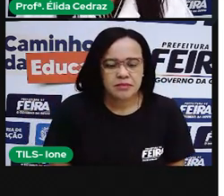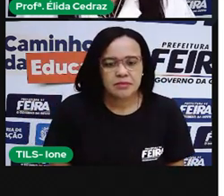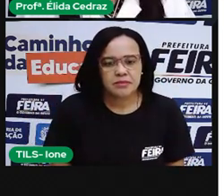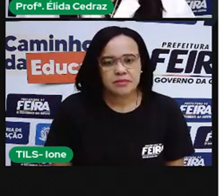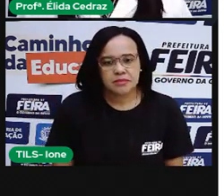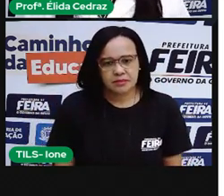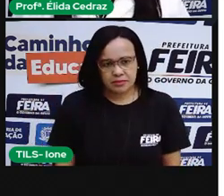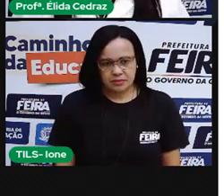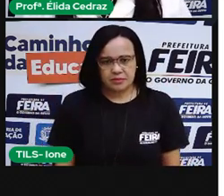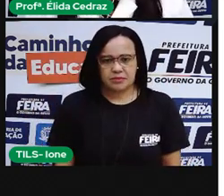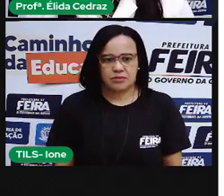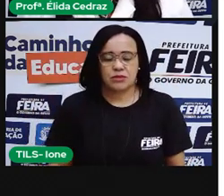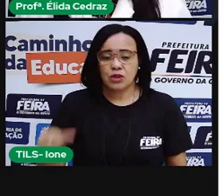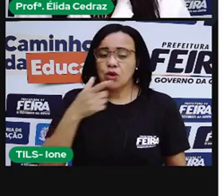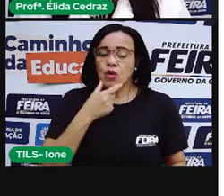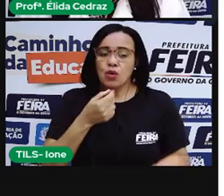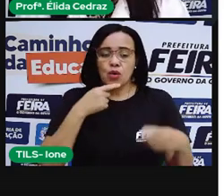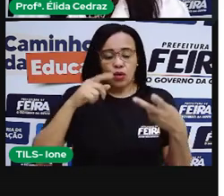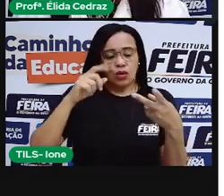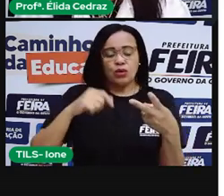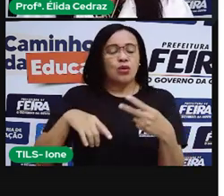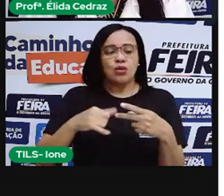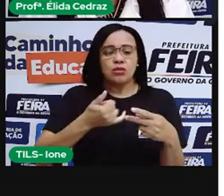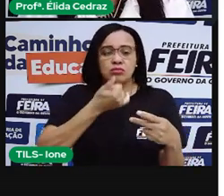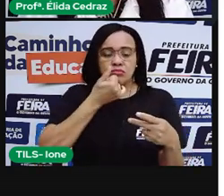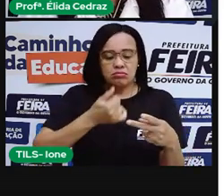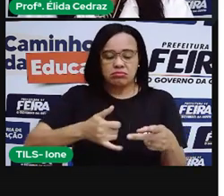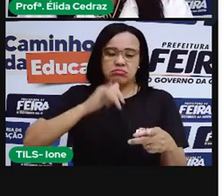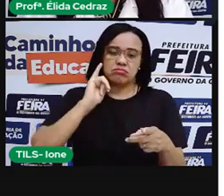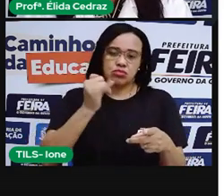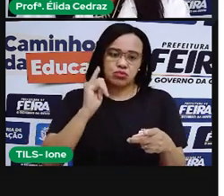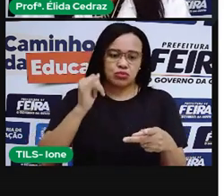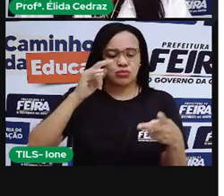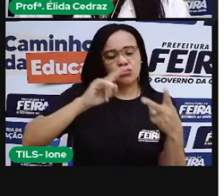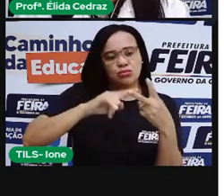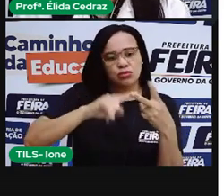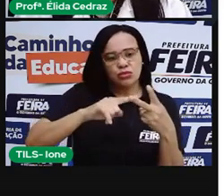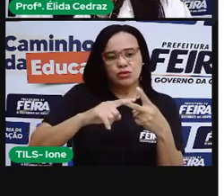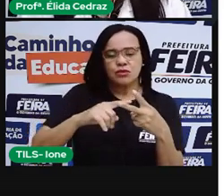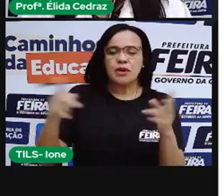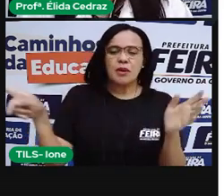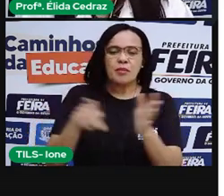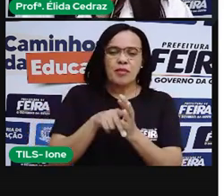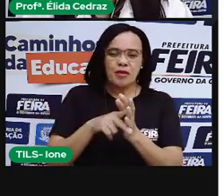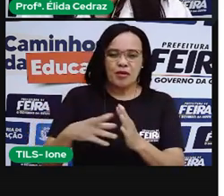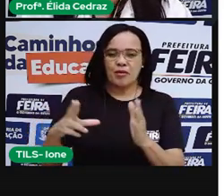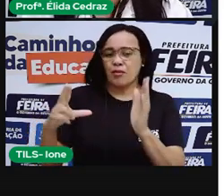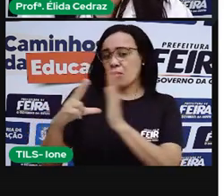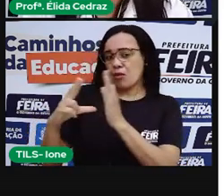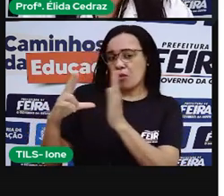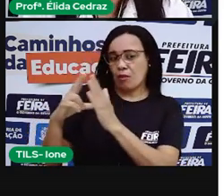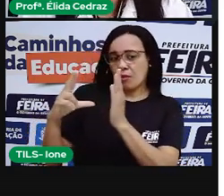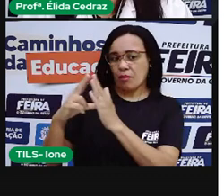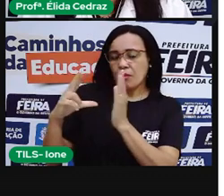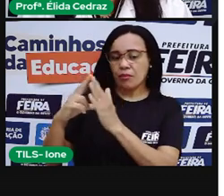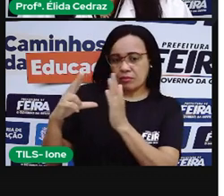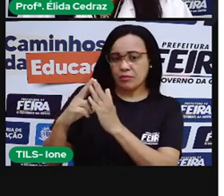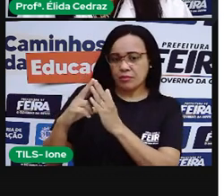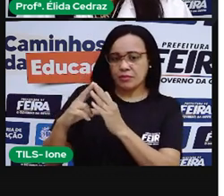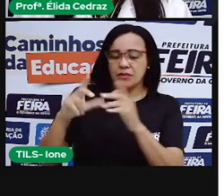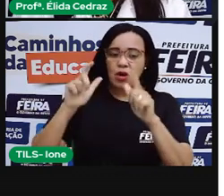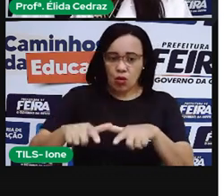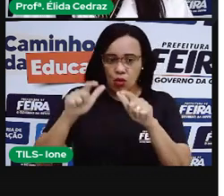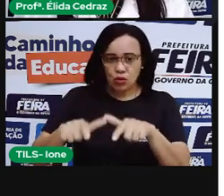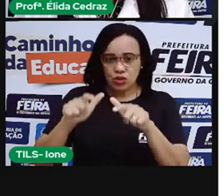E o outro conto que eu trouxe é um conto indígena da nação Bororó.